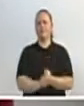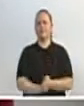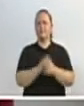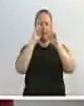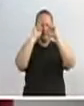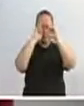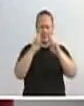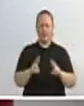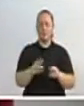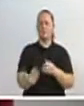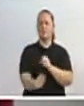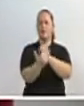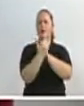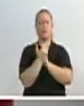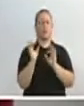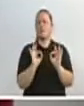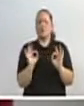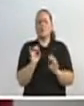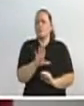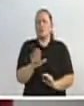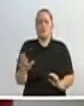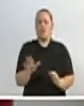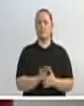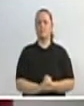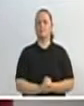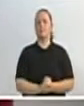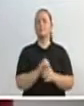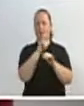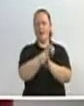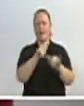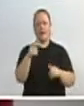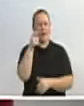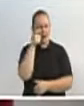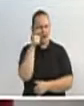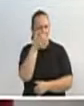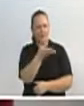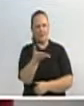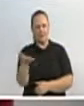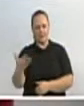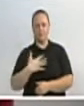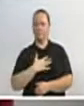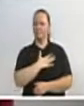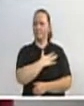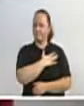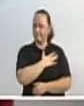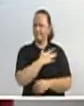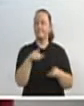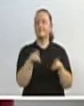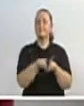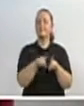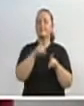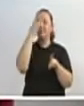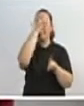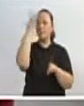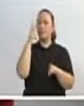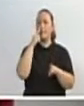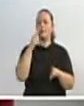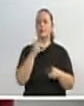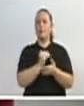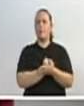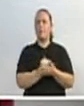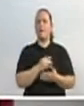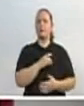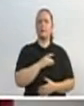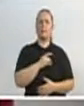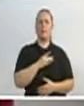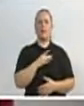solicita aqui. Mais nada. Fica o alerta aqui para o governo Napoleão, ou para aqueles que se amedrontam com